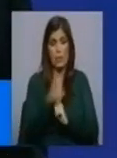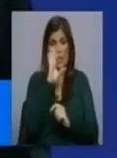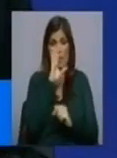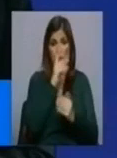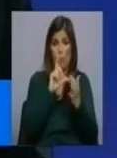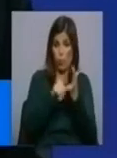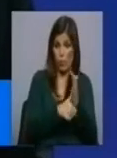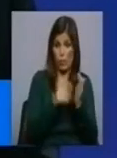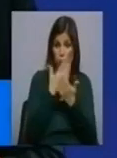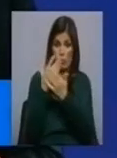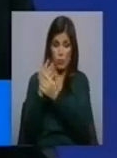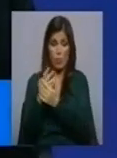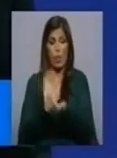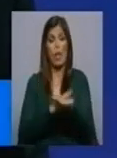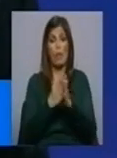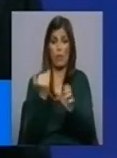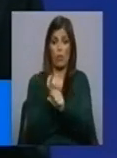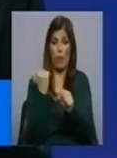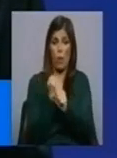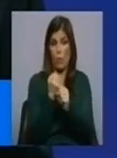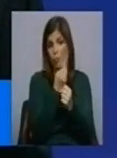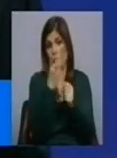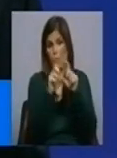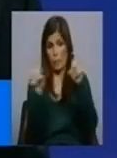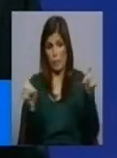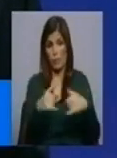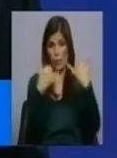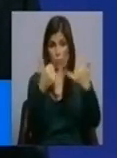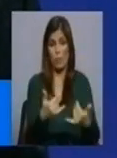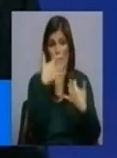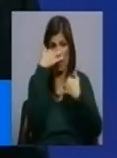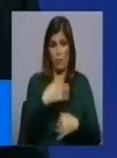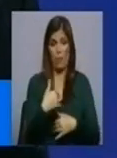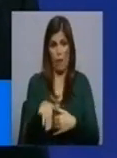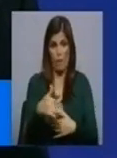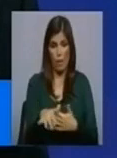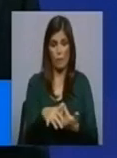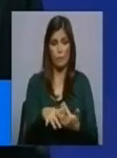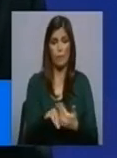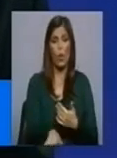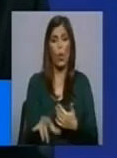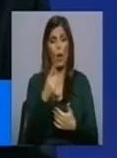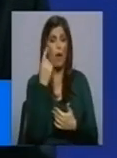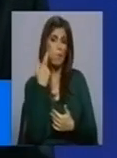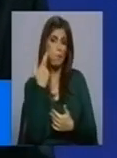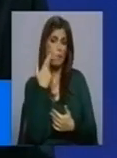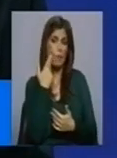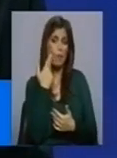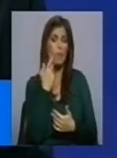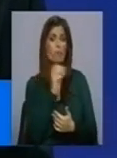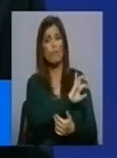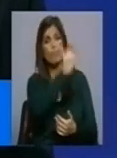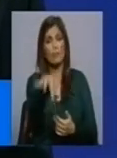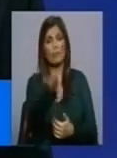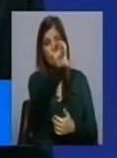reabilitação, vai meter muita mão de obra, vai meter muitas empresas. A seguir, acredito que vai ser um local privilegiado para aí localizar novas